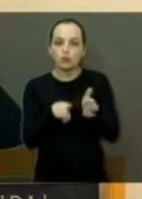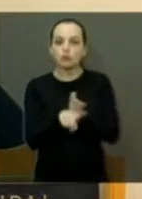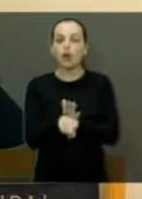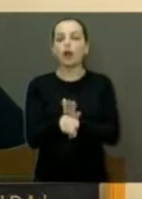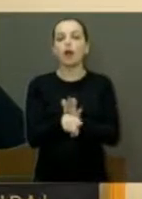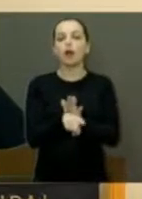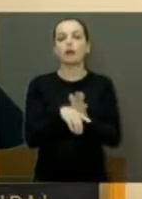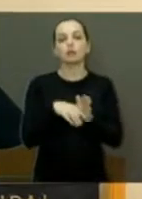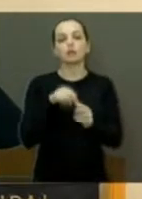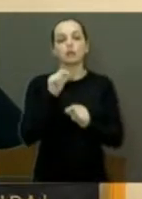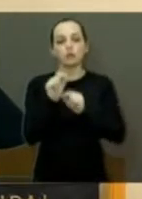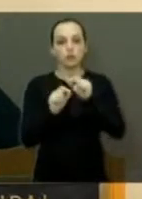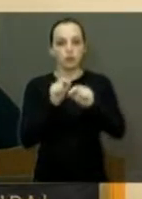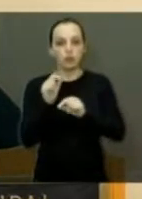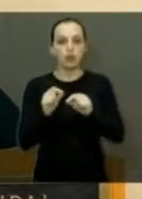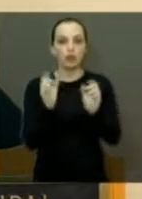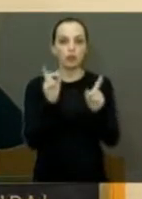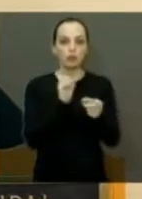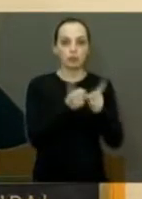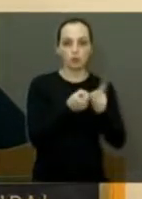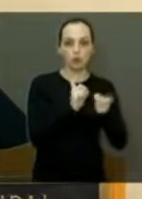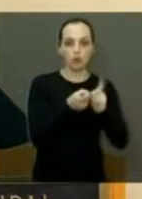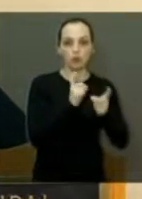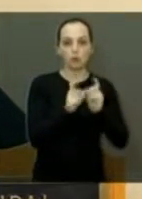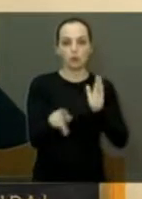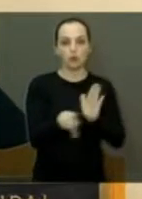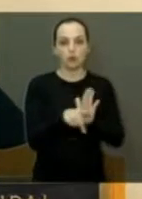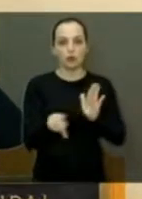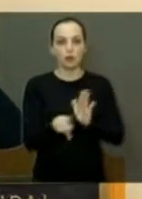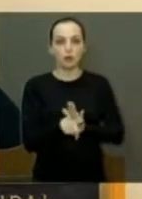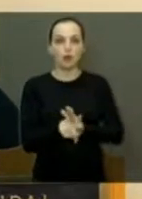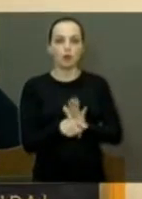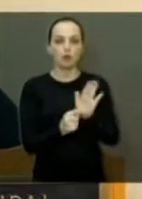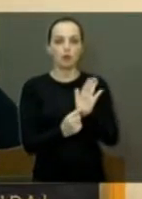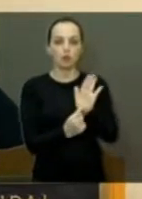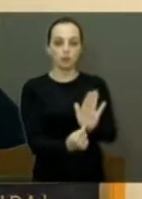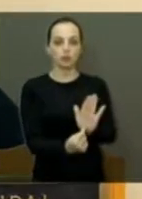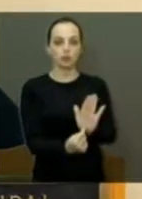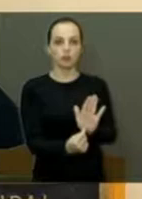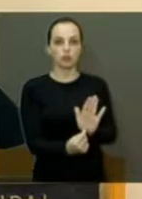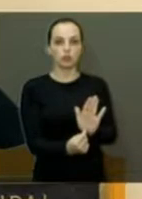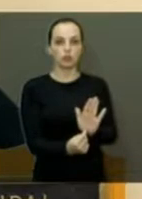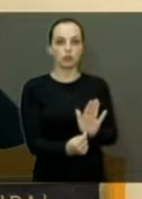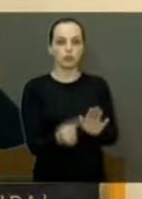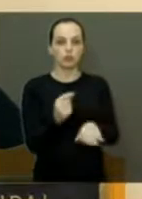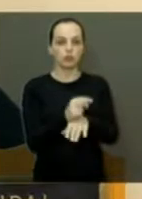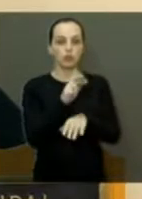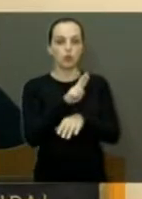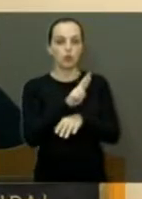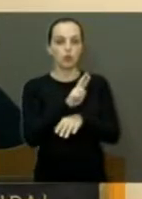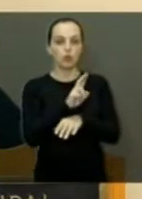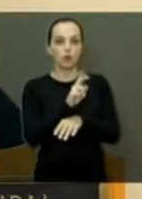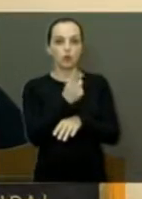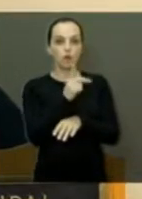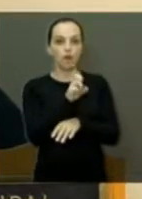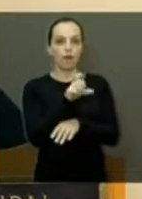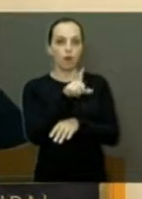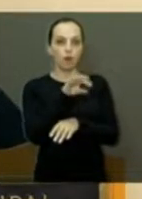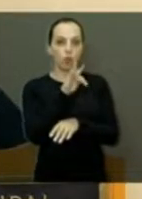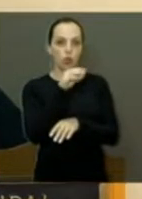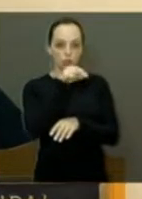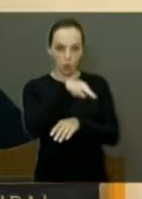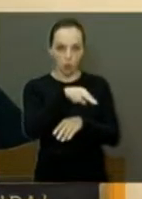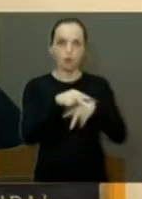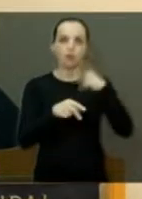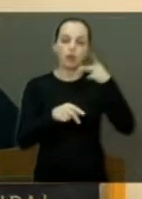Essa comissão foi uma indicação do doutor Elton Negrini, e